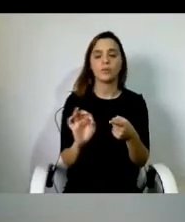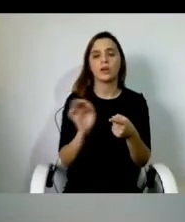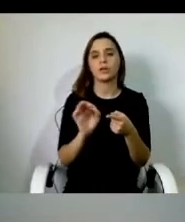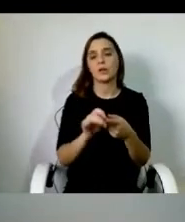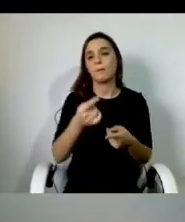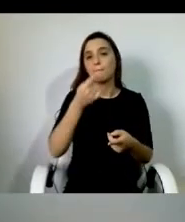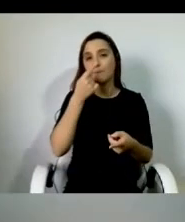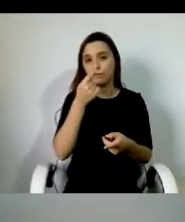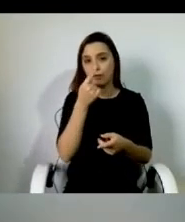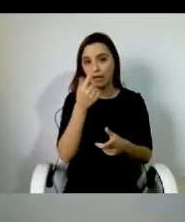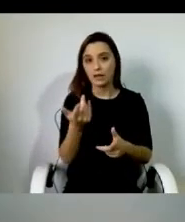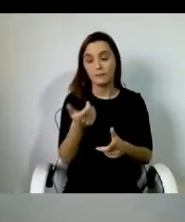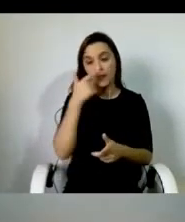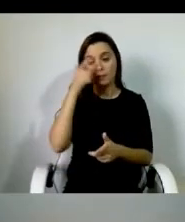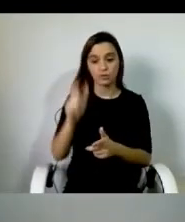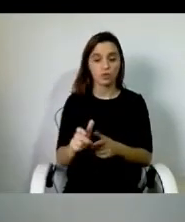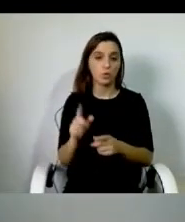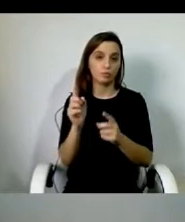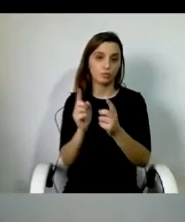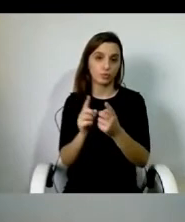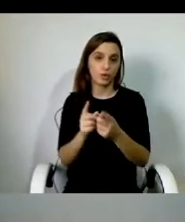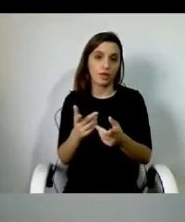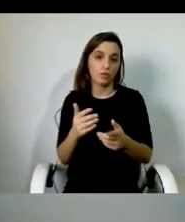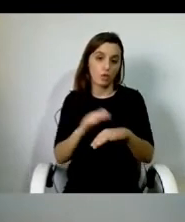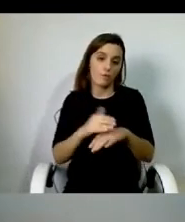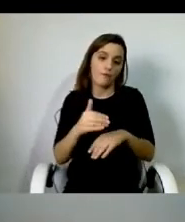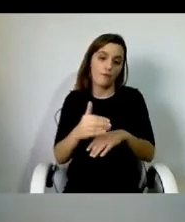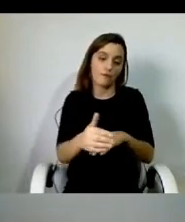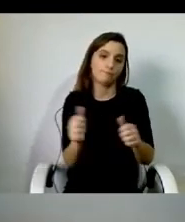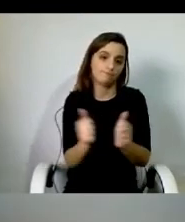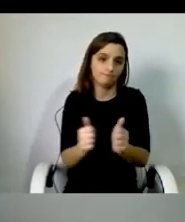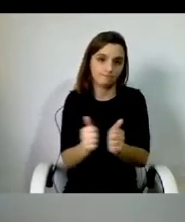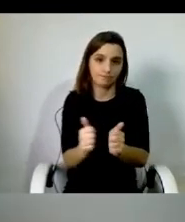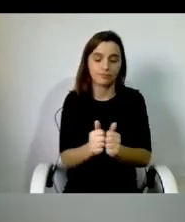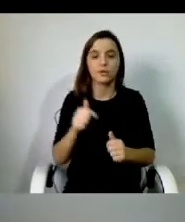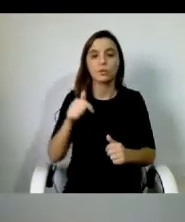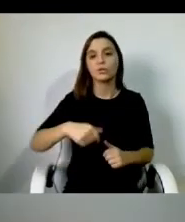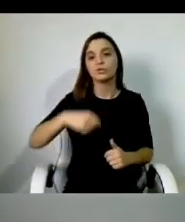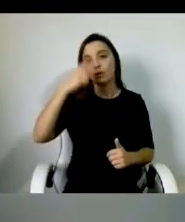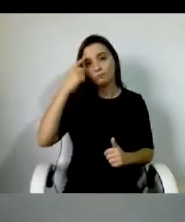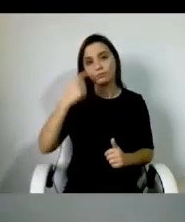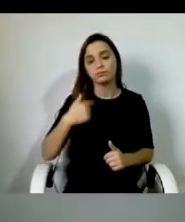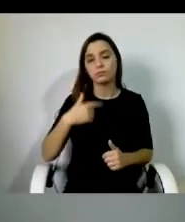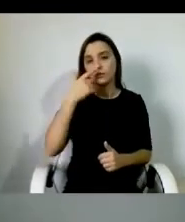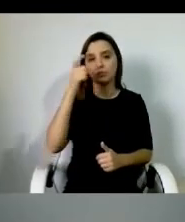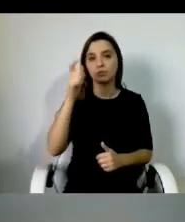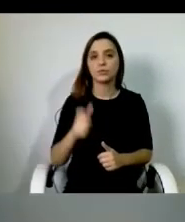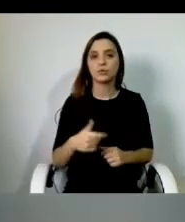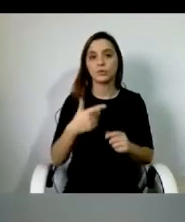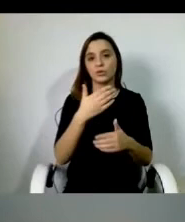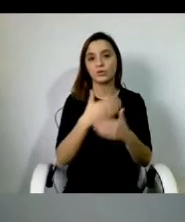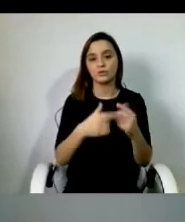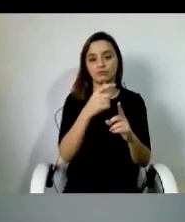no assistente pessoal que viria a trabalhar com ele e hoje também sabemos que é o beneficiário que define o perfil do assistente pessoal